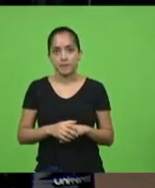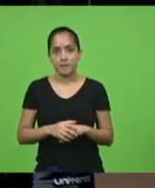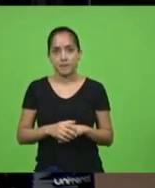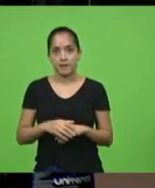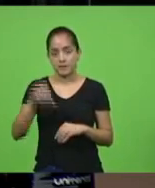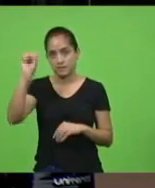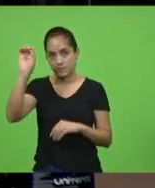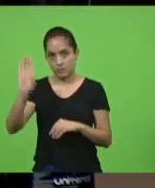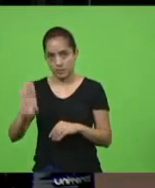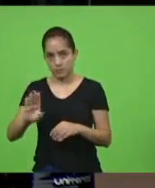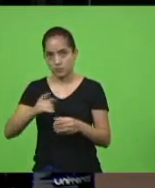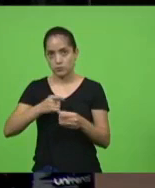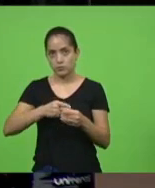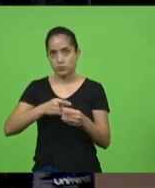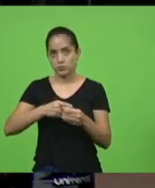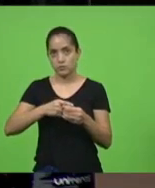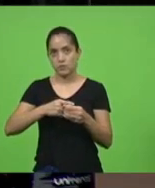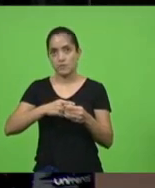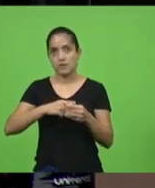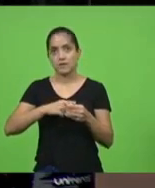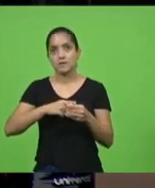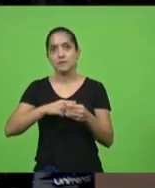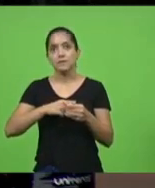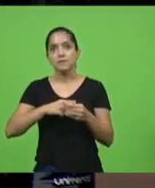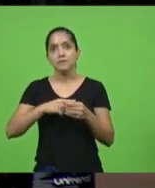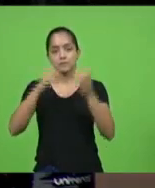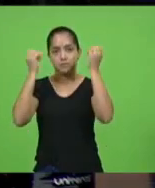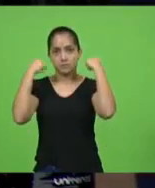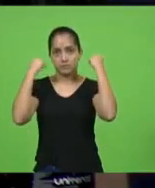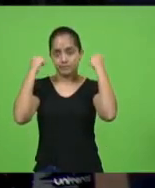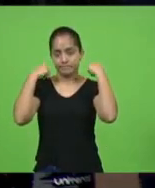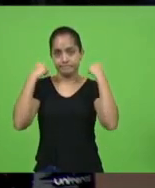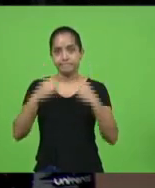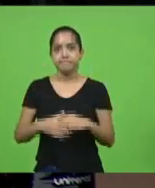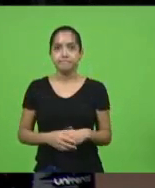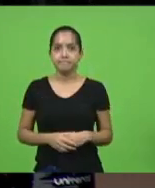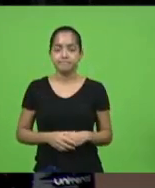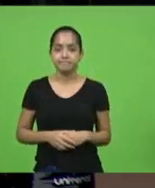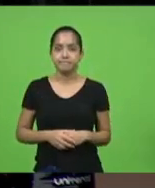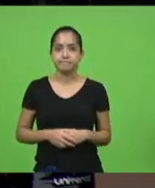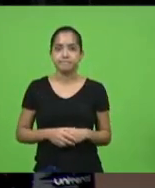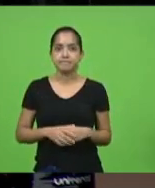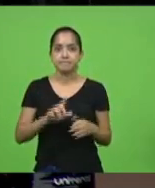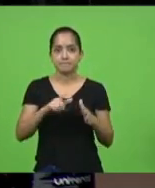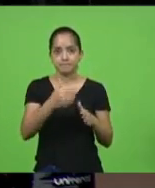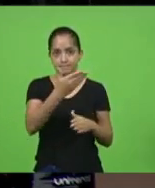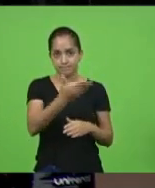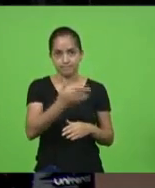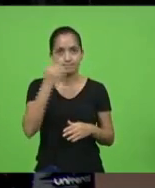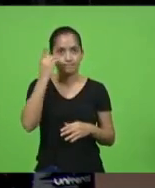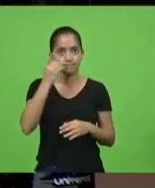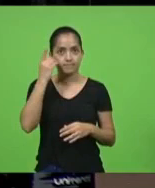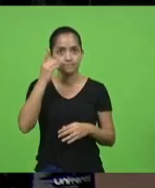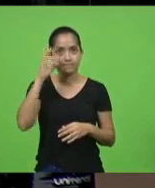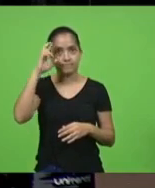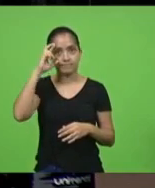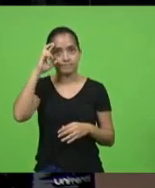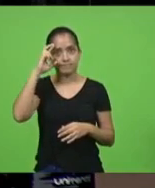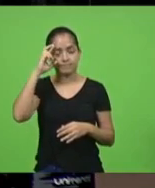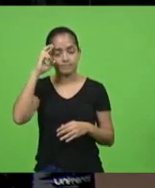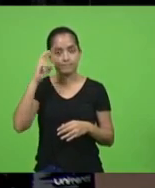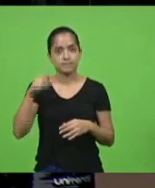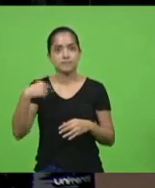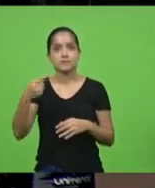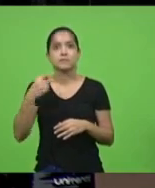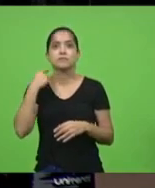Sul e depois vamos chegar em Chapecó. Então, depois o deputado Alba, quem fala é o deputado Silvio Drever, logo